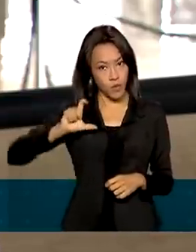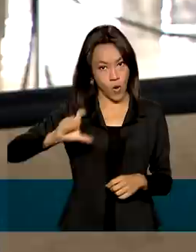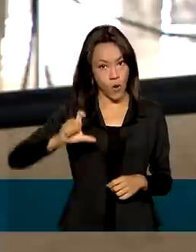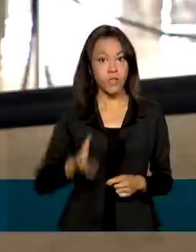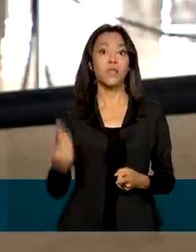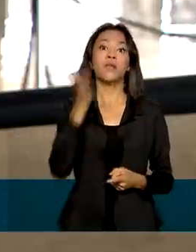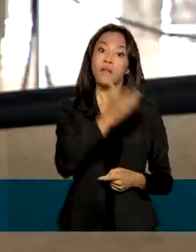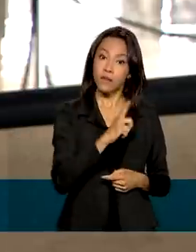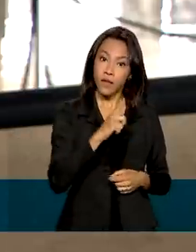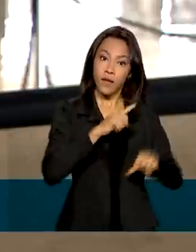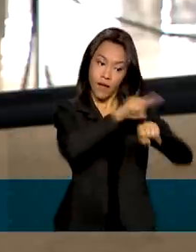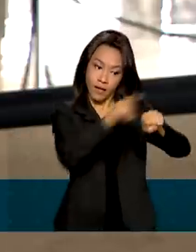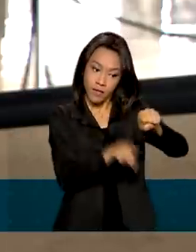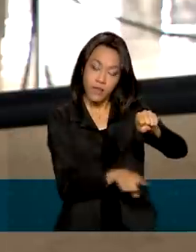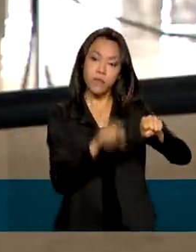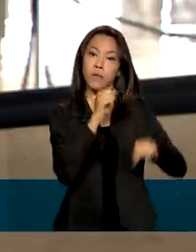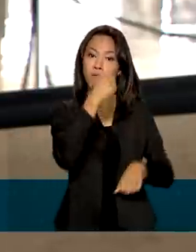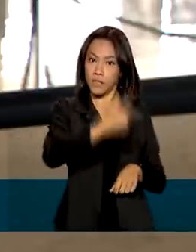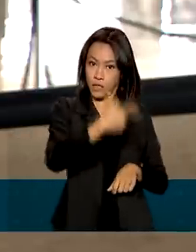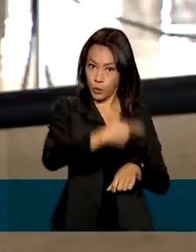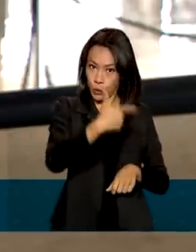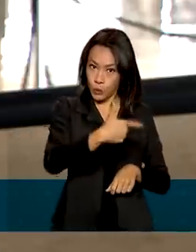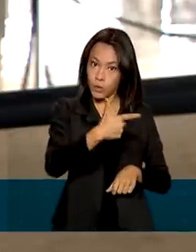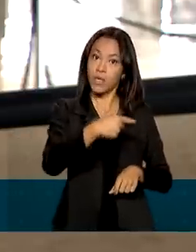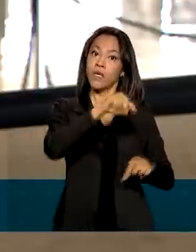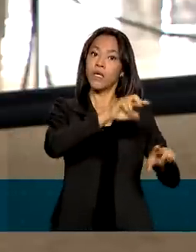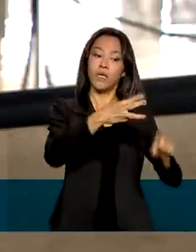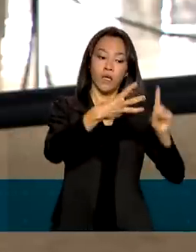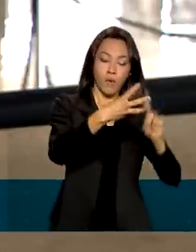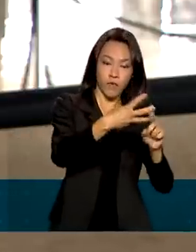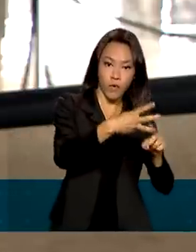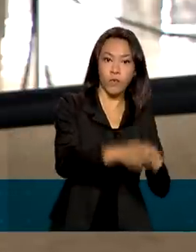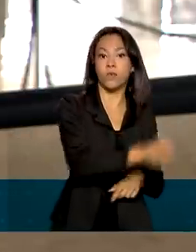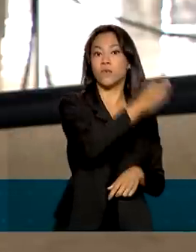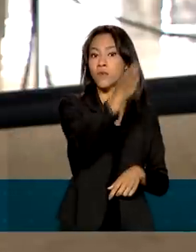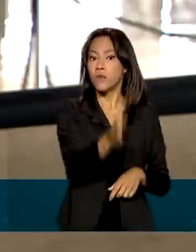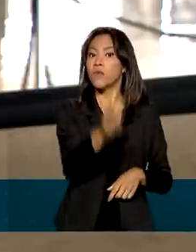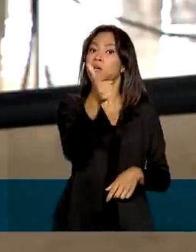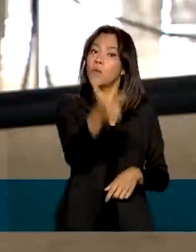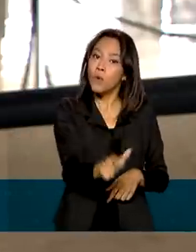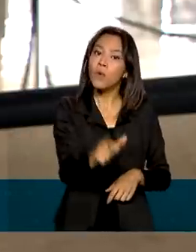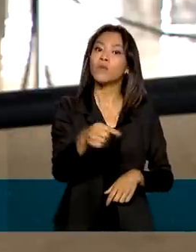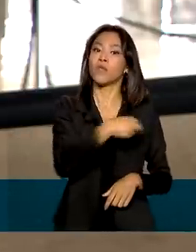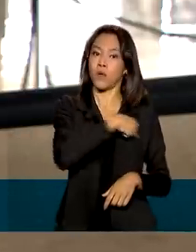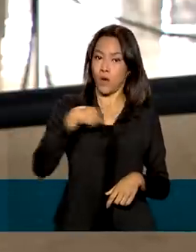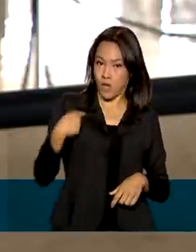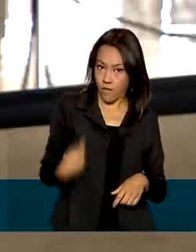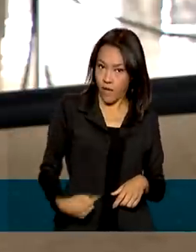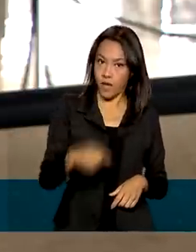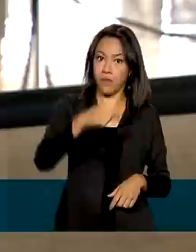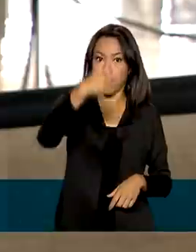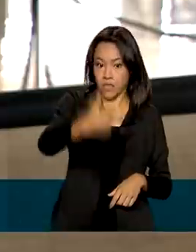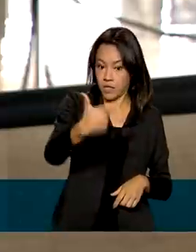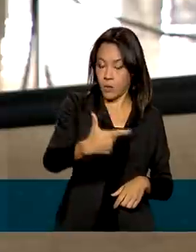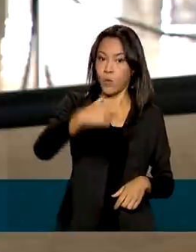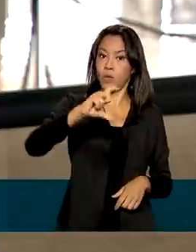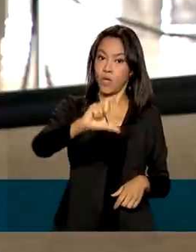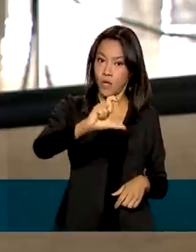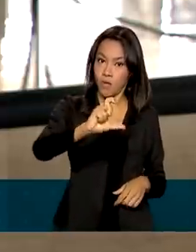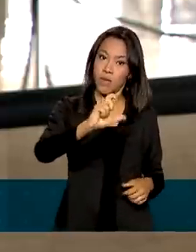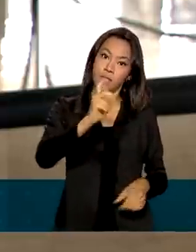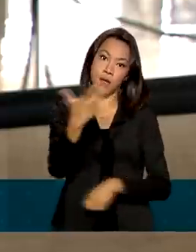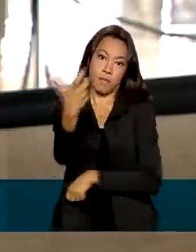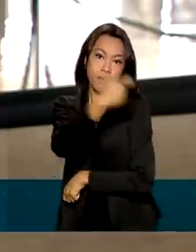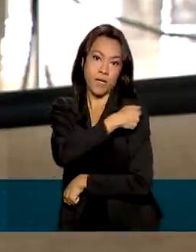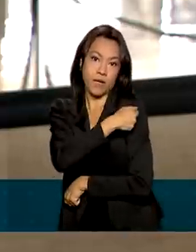AstraZeneca para a segunda dose e reforço. E um lote menor de Coronavac para a aplicação da segunda dose que será encaminhada aos